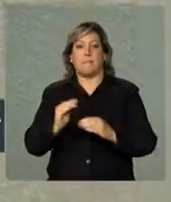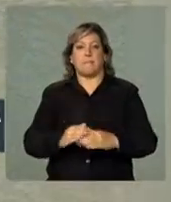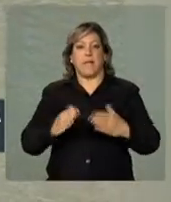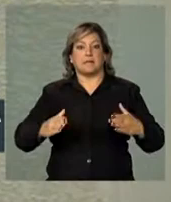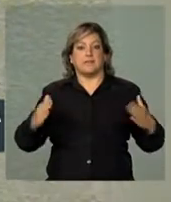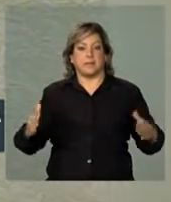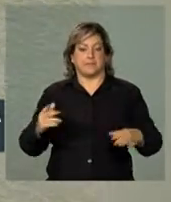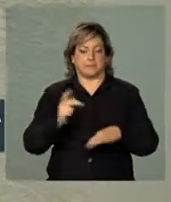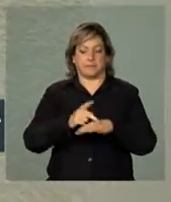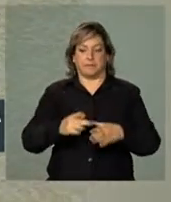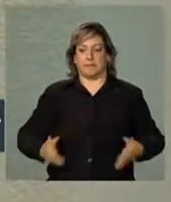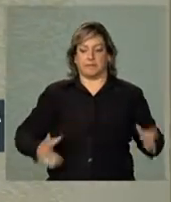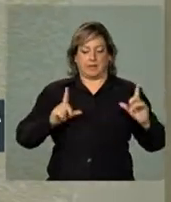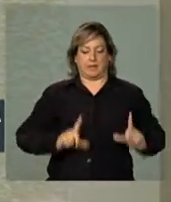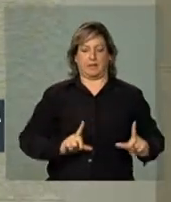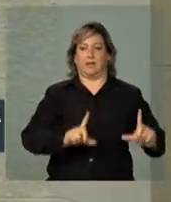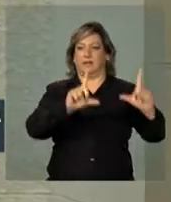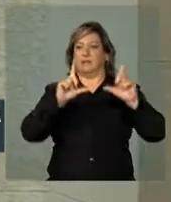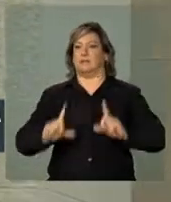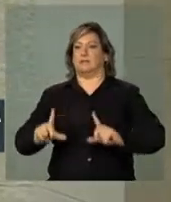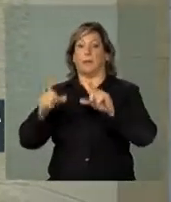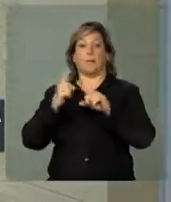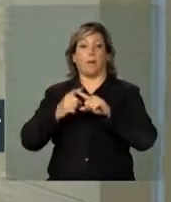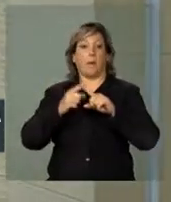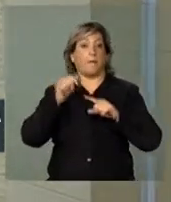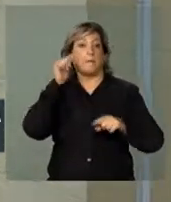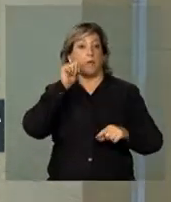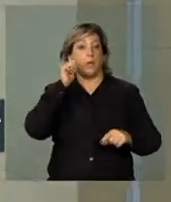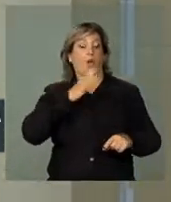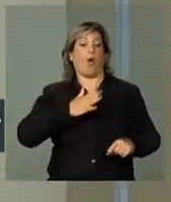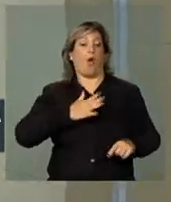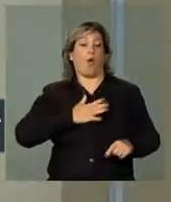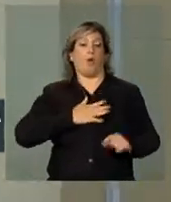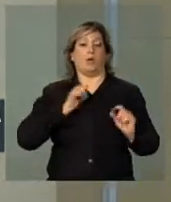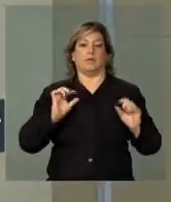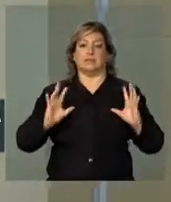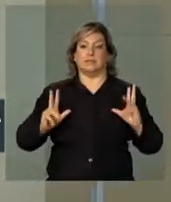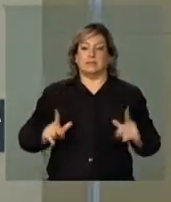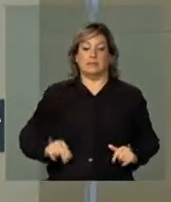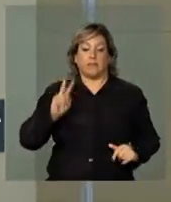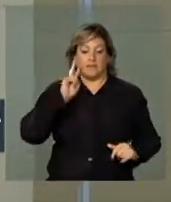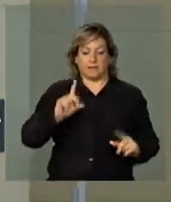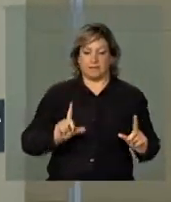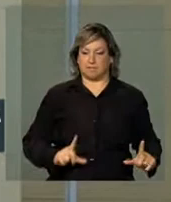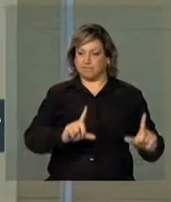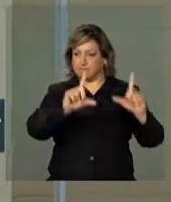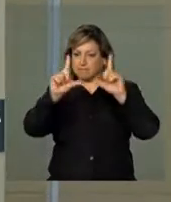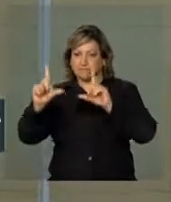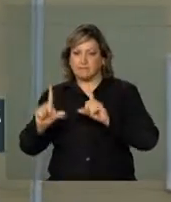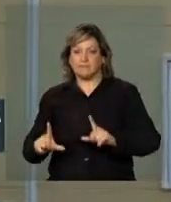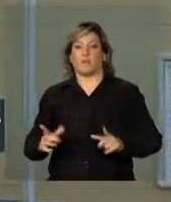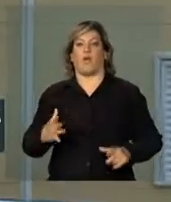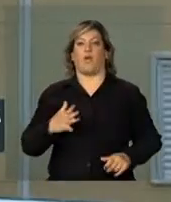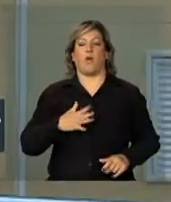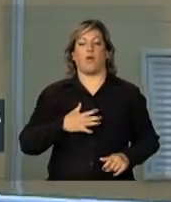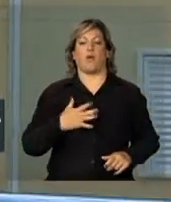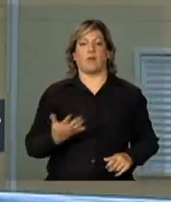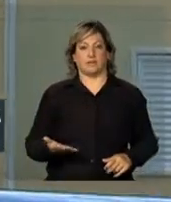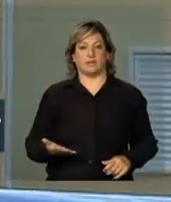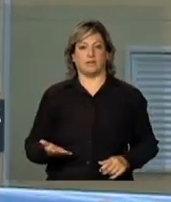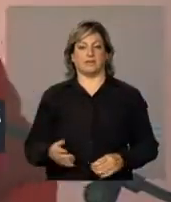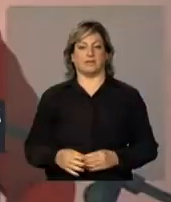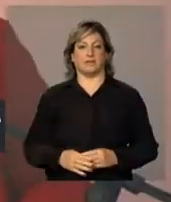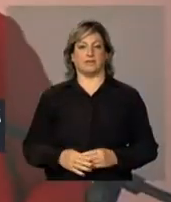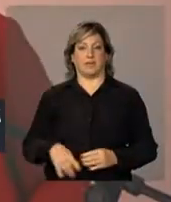parede com azulejo. Porque mulher é um pouco assim, a gente olha se tem azulejo, a gente olha, né?